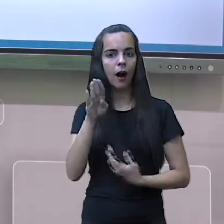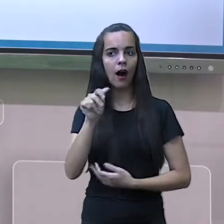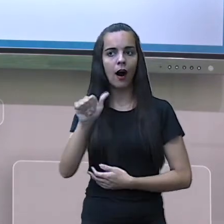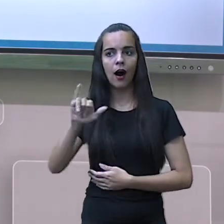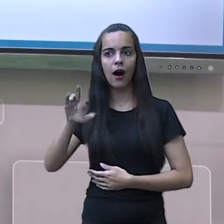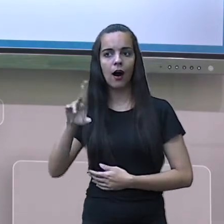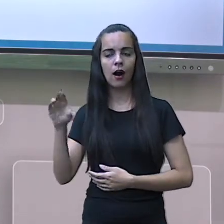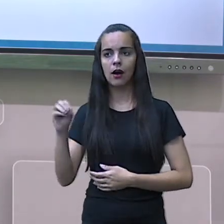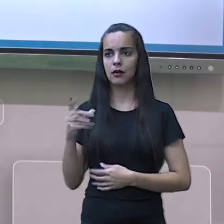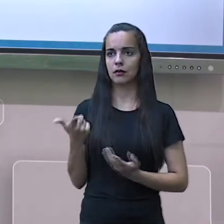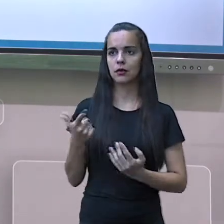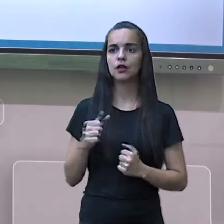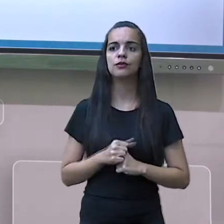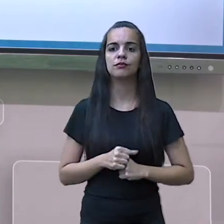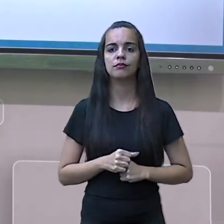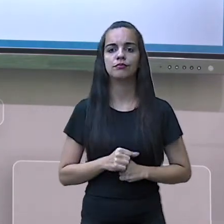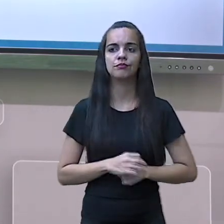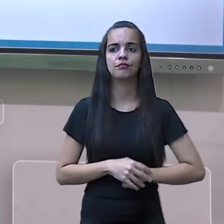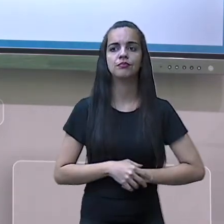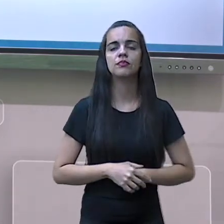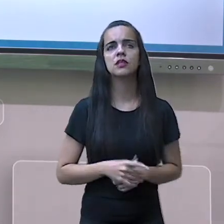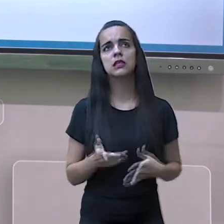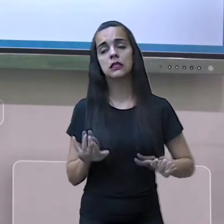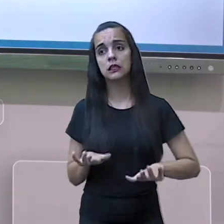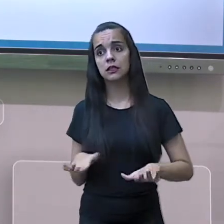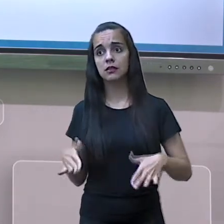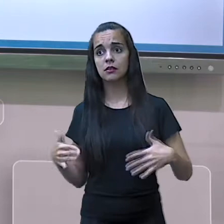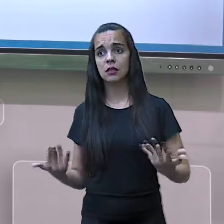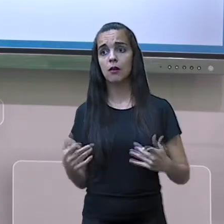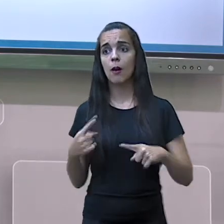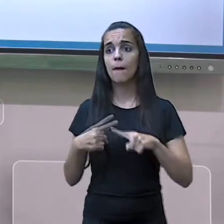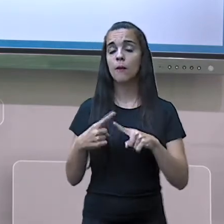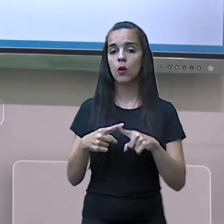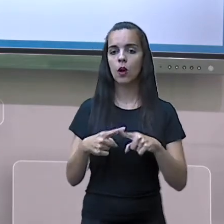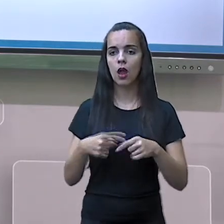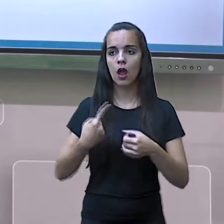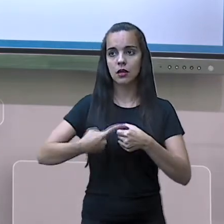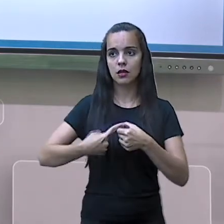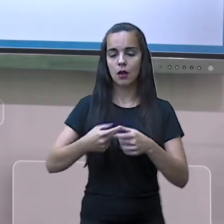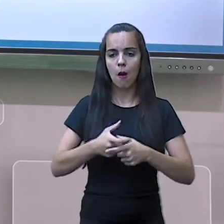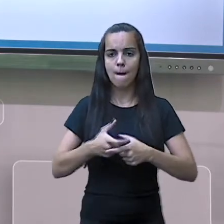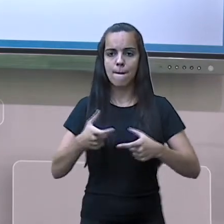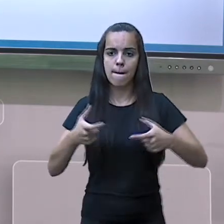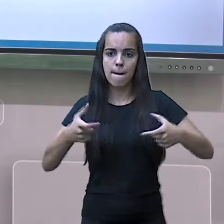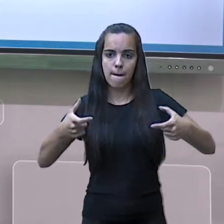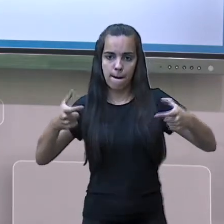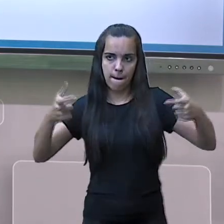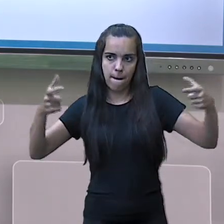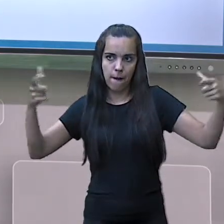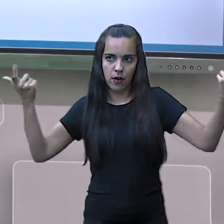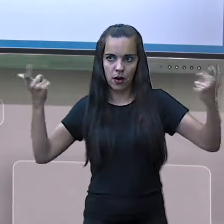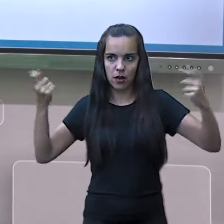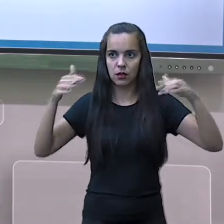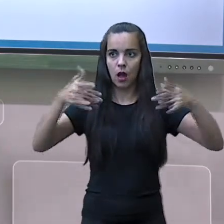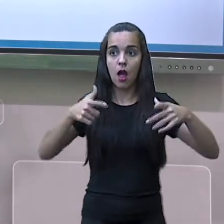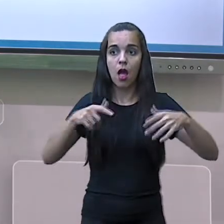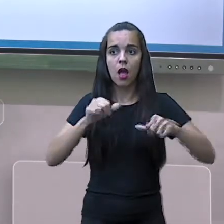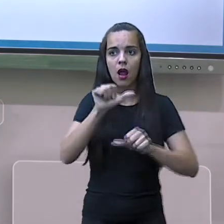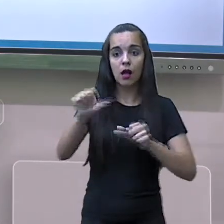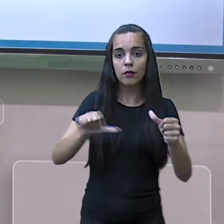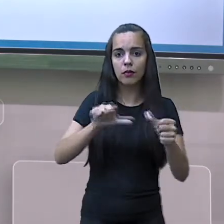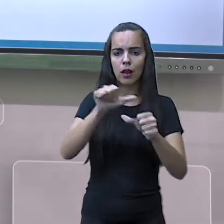iluminação, já tem tudo. Então, por que a cidade vai crescendo e vai ocupando,